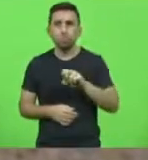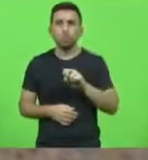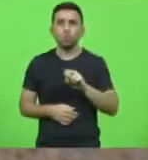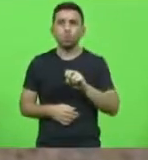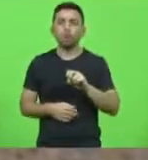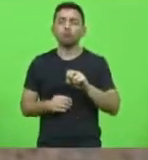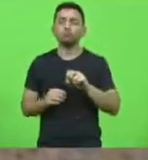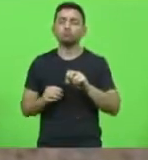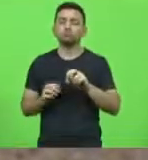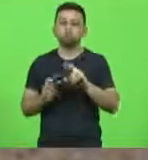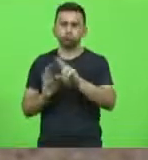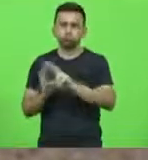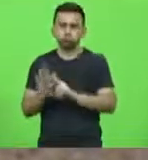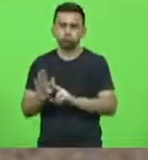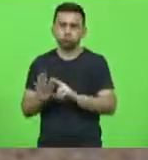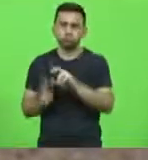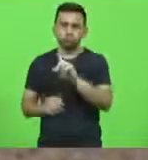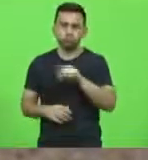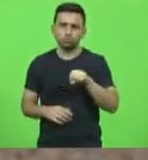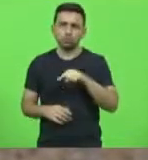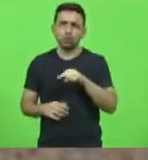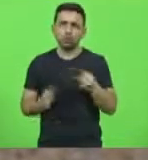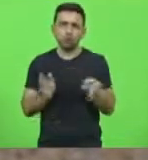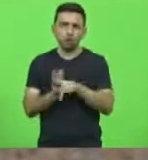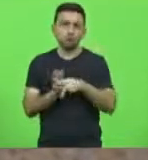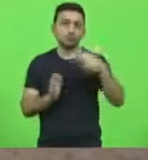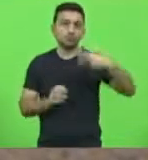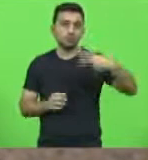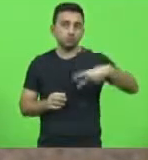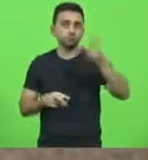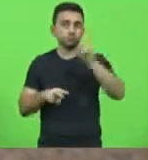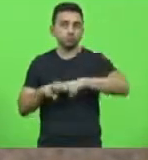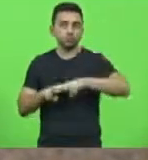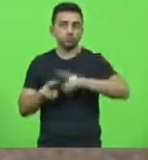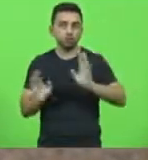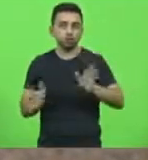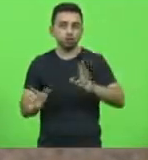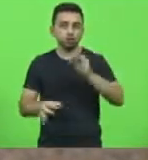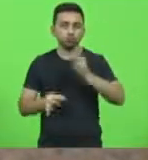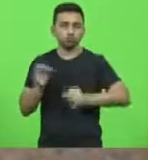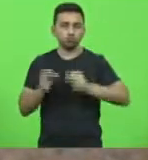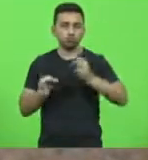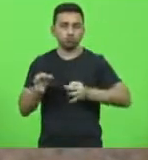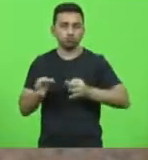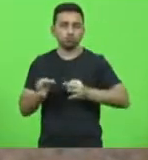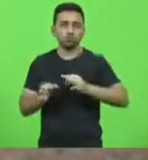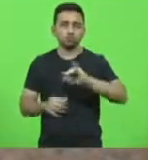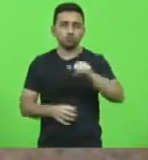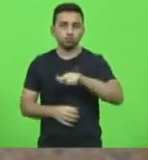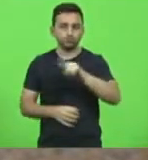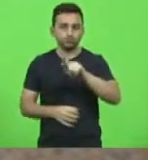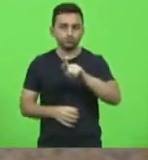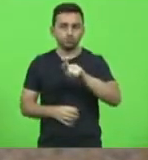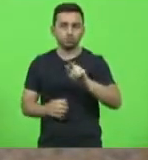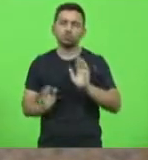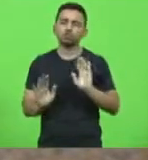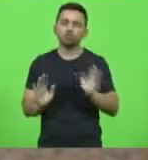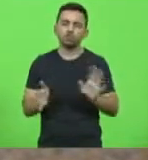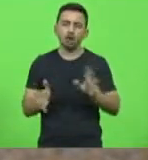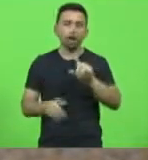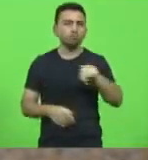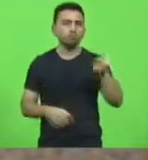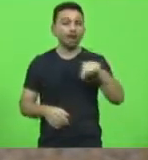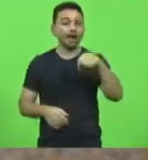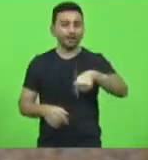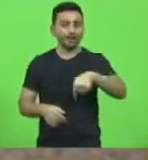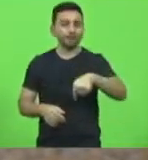medidas cautelares da segunda prisão decretada contra o deputado Júlio Garcia. Prisão essa já revogada por esta casa